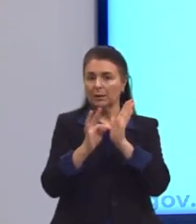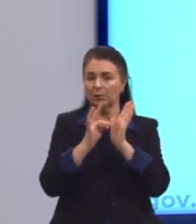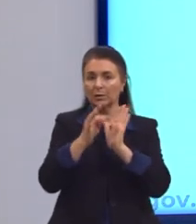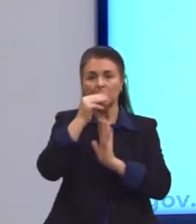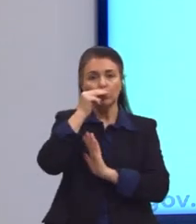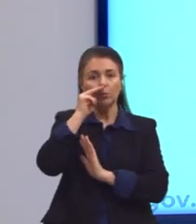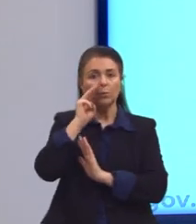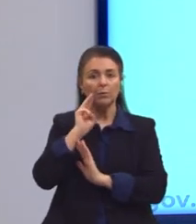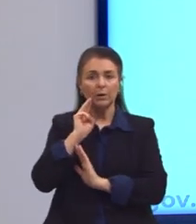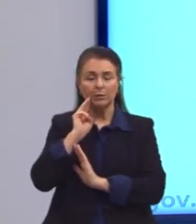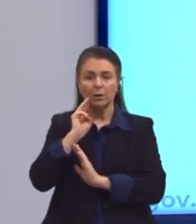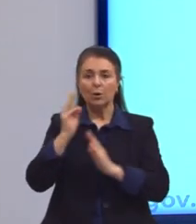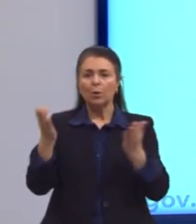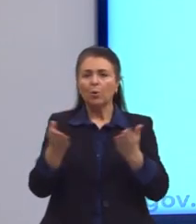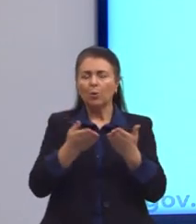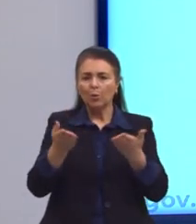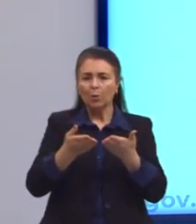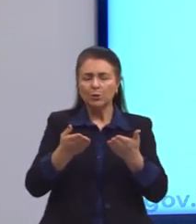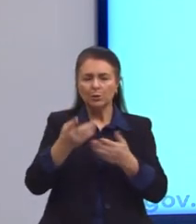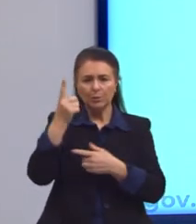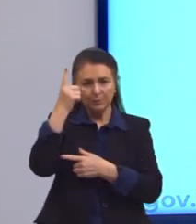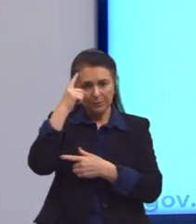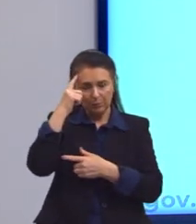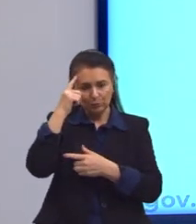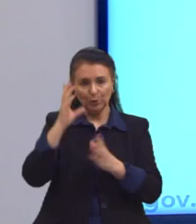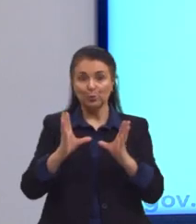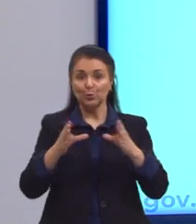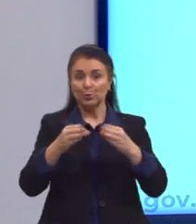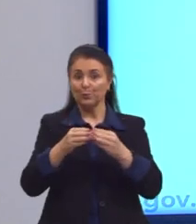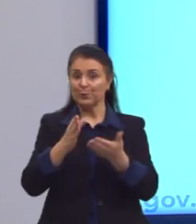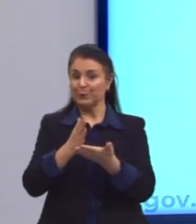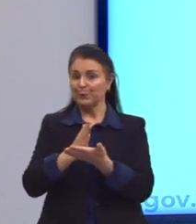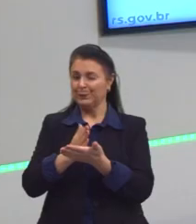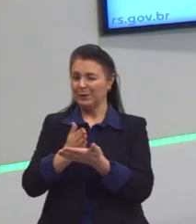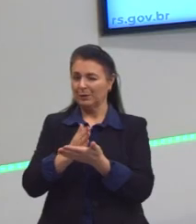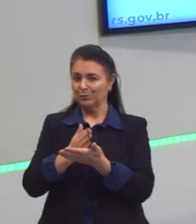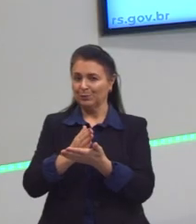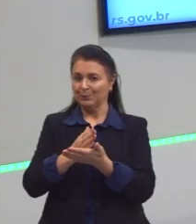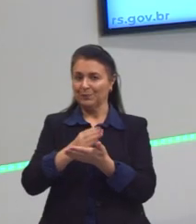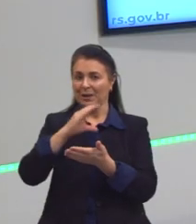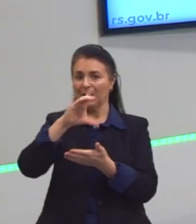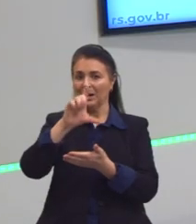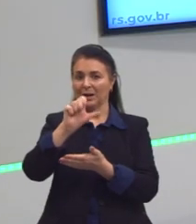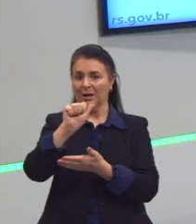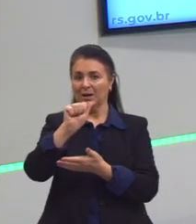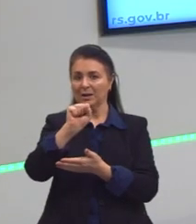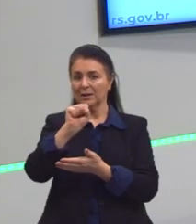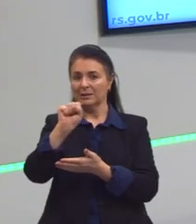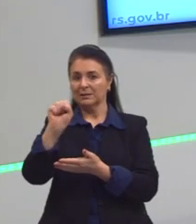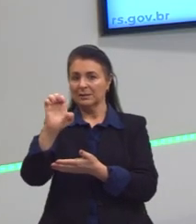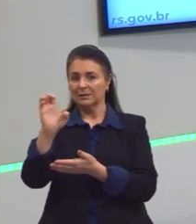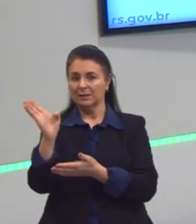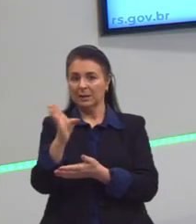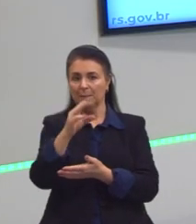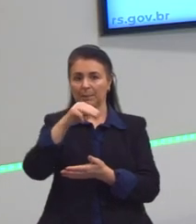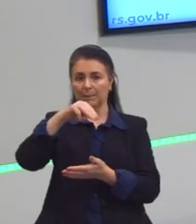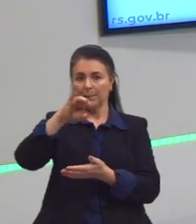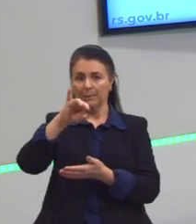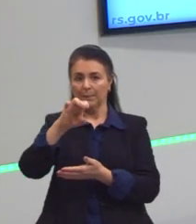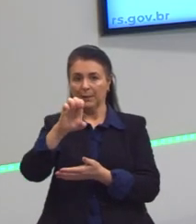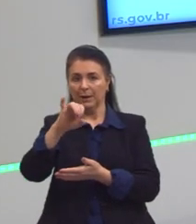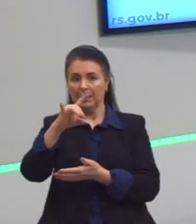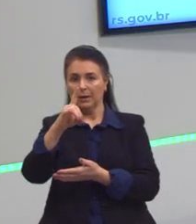Aqui, nós hoje consideramos, por exemplo, a classe média. Mas como que o marxismo, como que o Marx iria conceber a classe média?